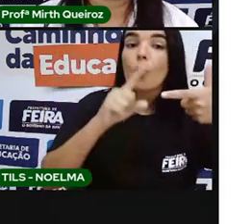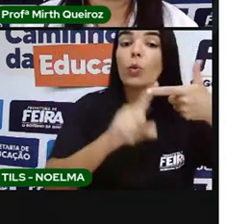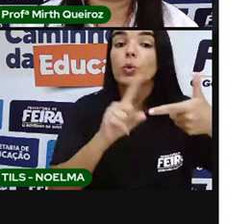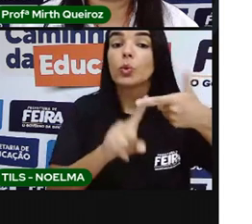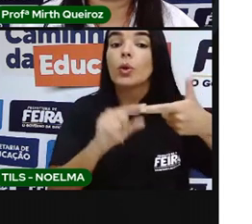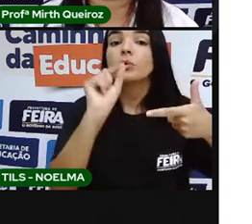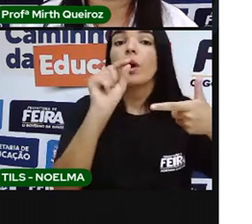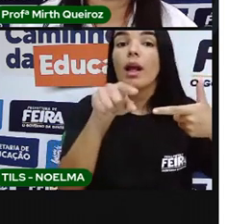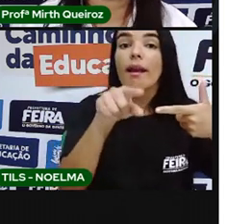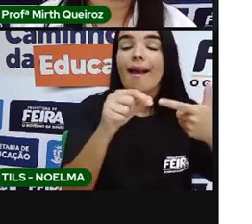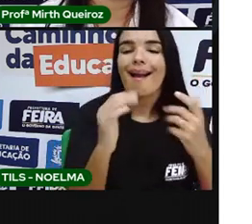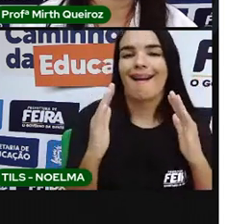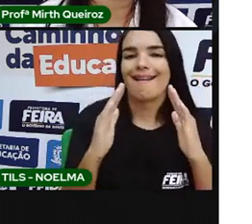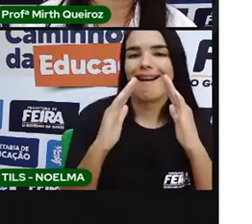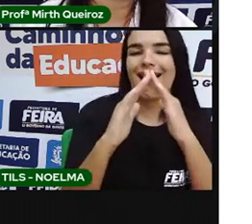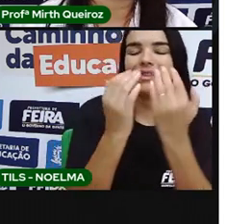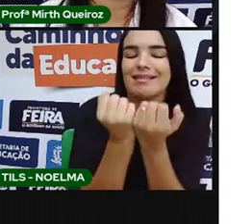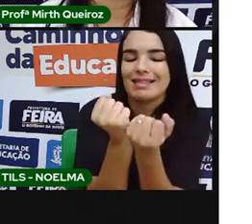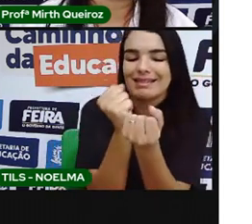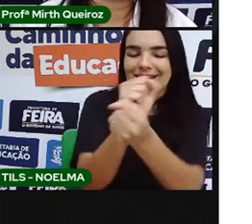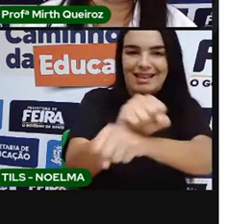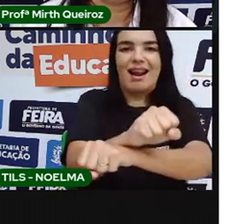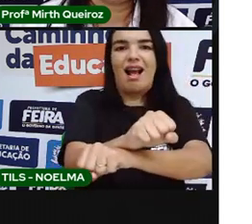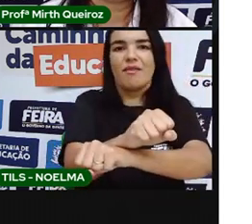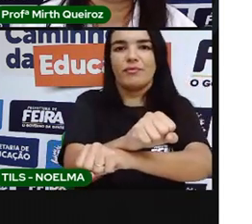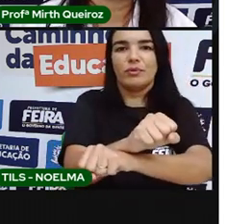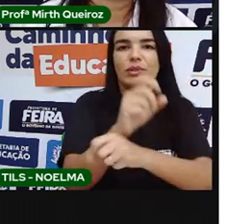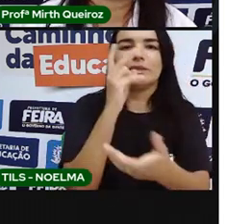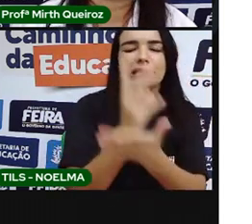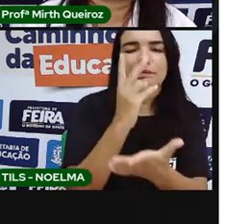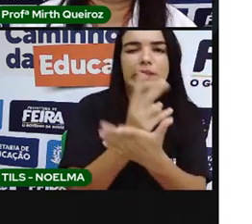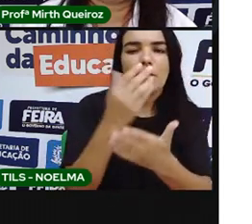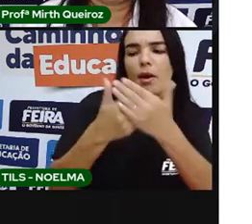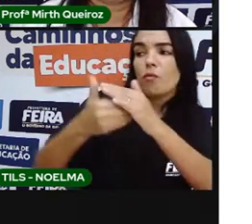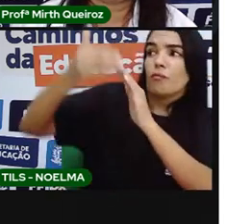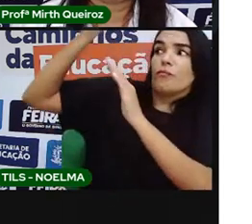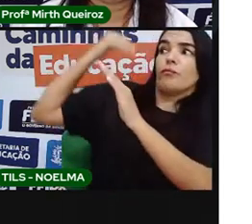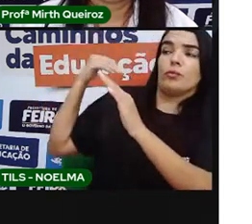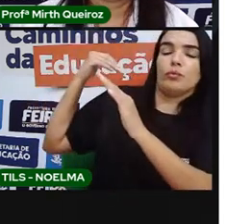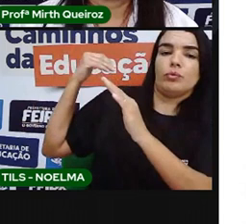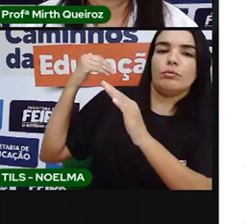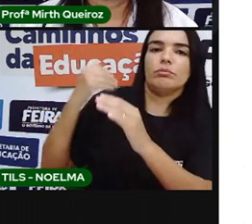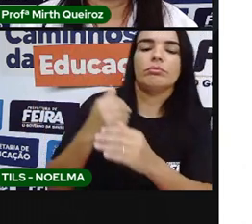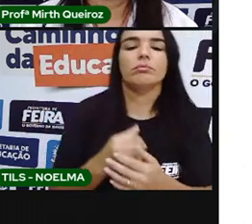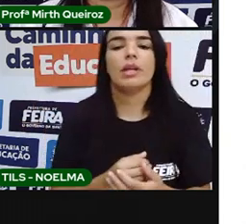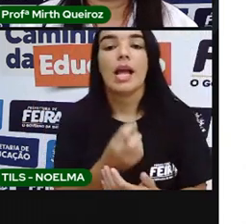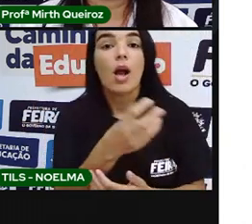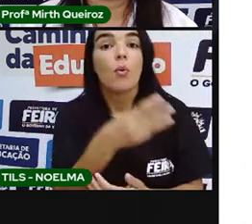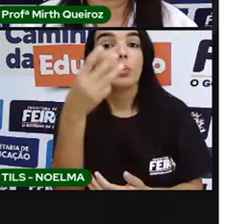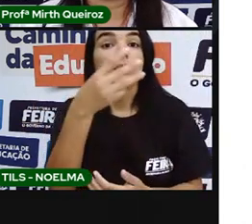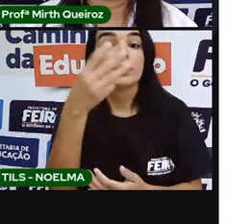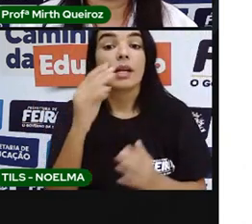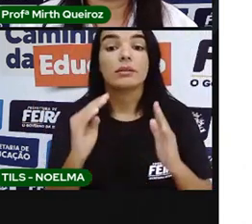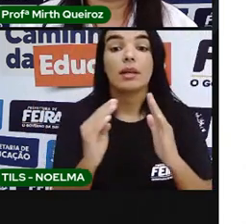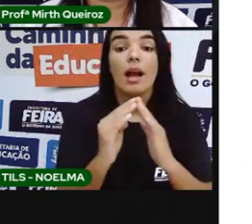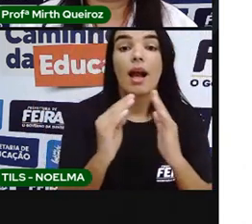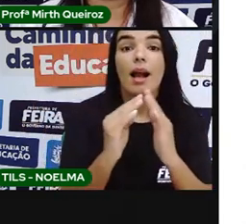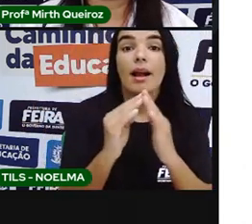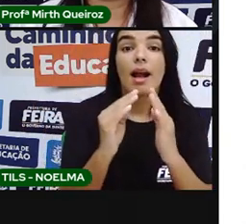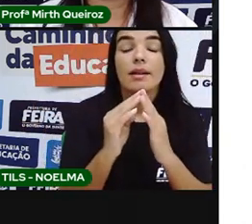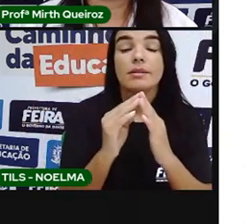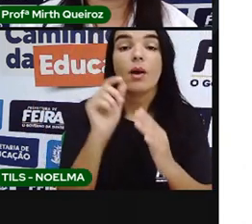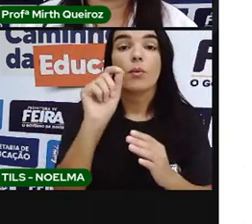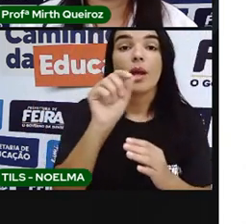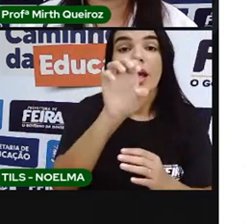senzala, que geralmente as senzalas ficavam nos fundos da Casa Grande. E o número 3, nós temos aí